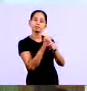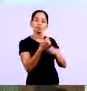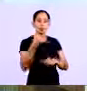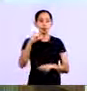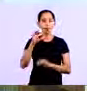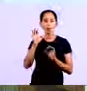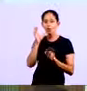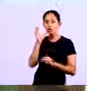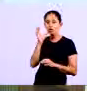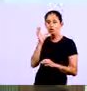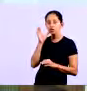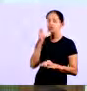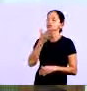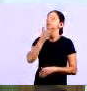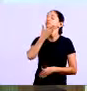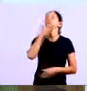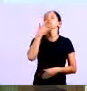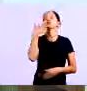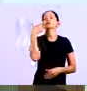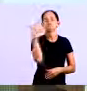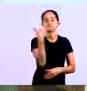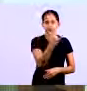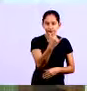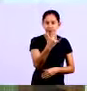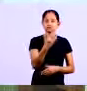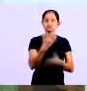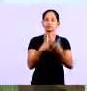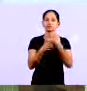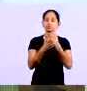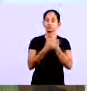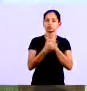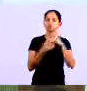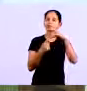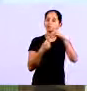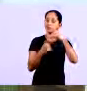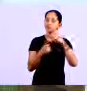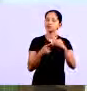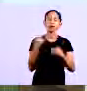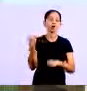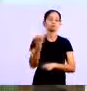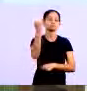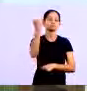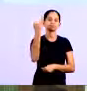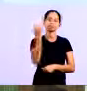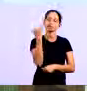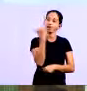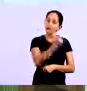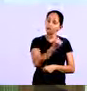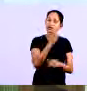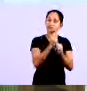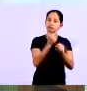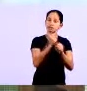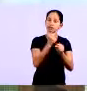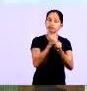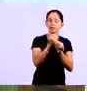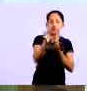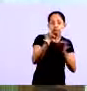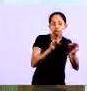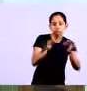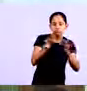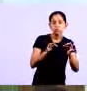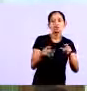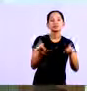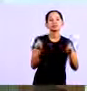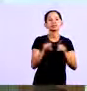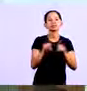mais então é importante que você tenha esse controle e repasse essa informação para seu contador para que ele possa tomar a melhor decisão tributária para você inclusive